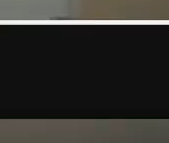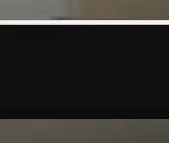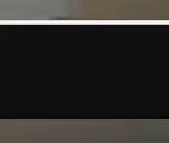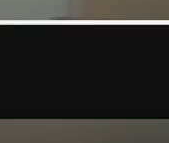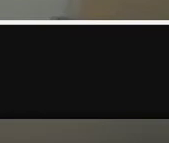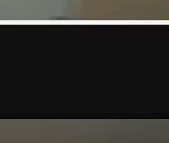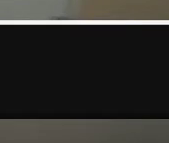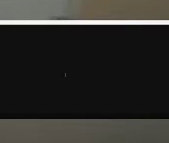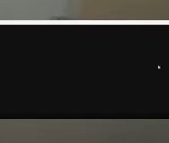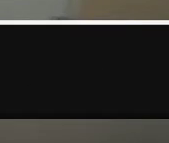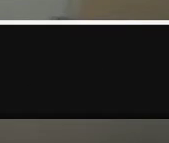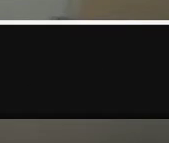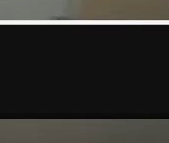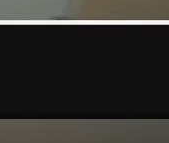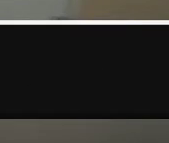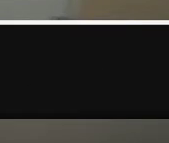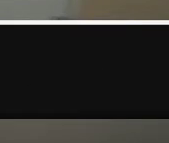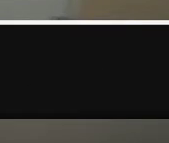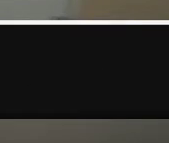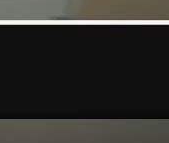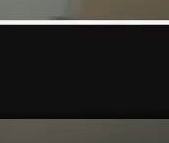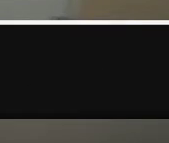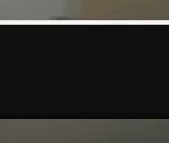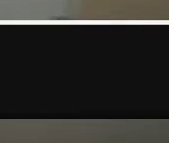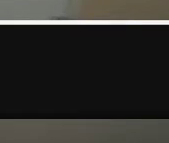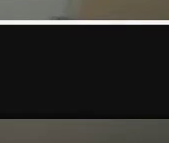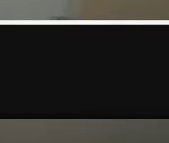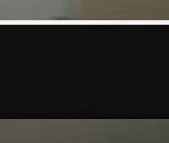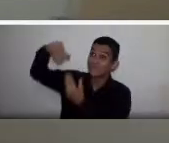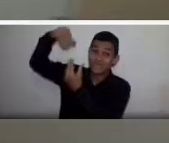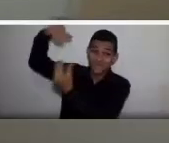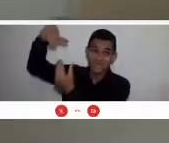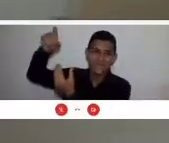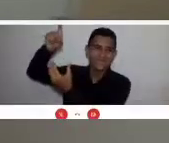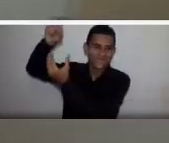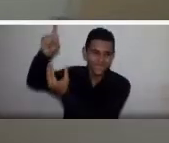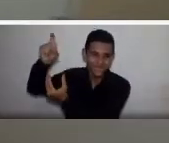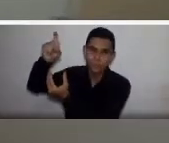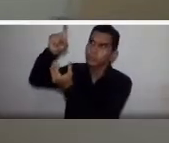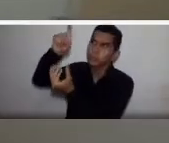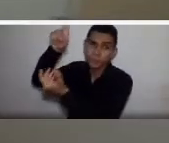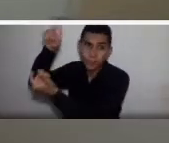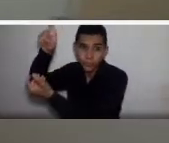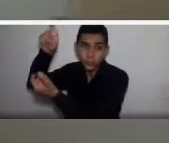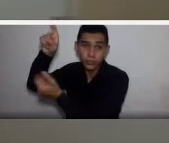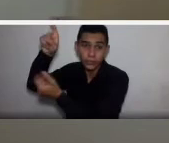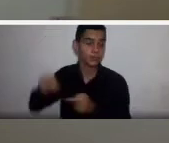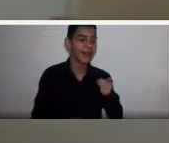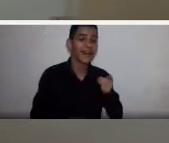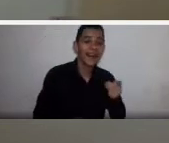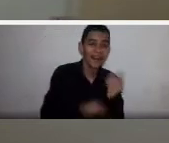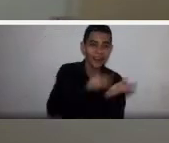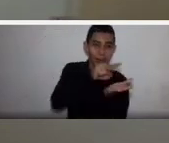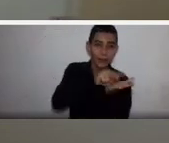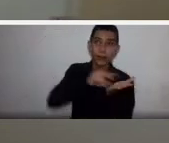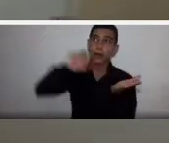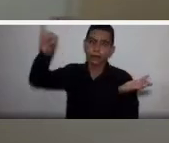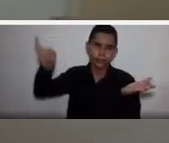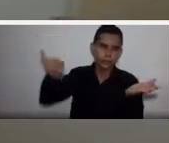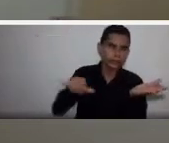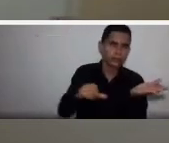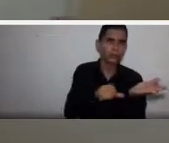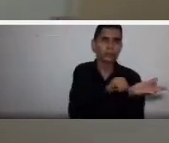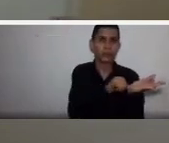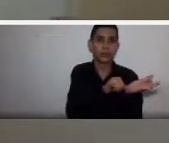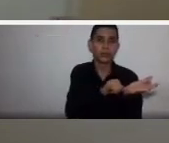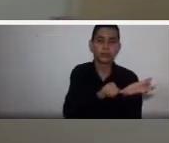bolsa, e essas bolsas ficam conectadas ao paciente durante todo o período, na temperatura ambiente da sala, por um